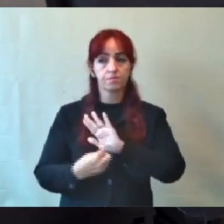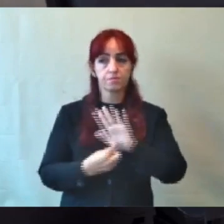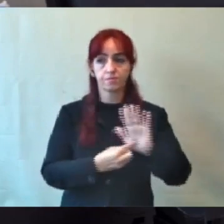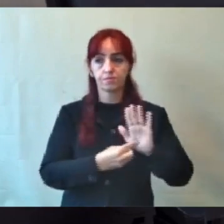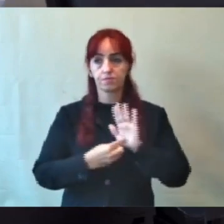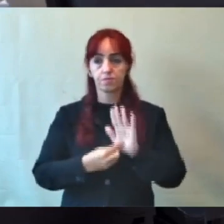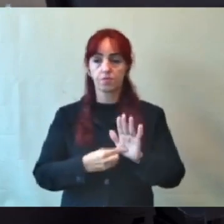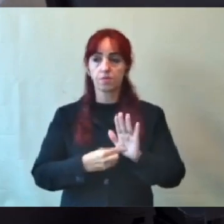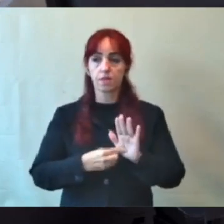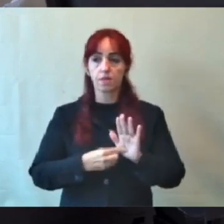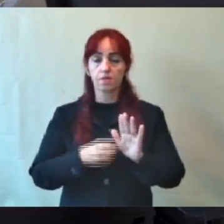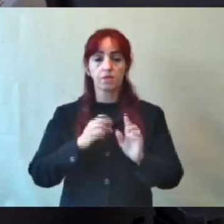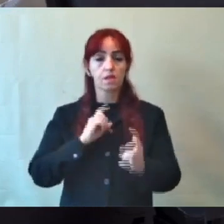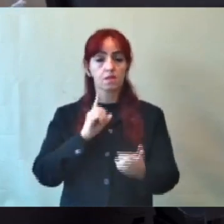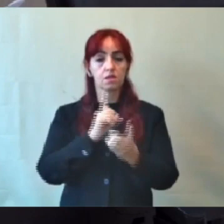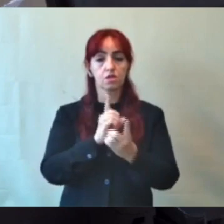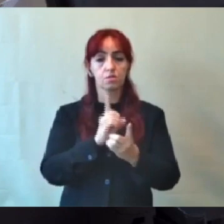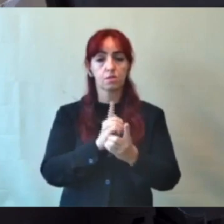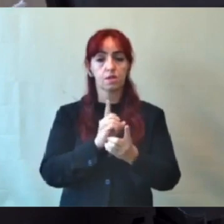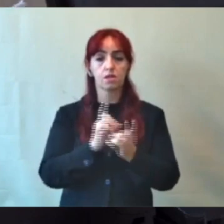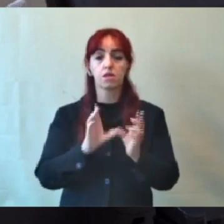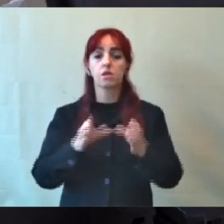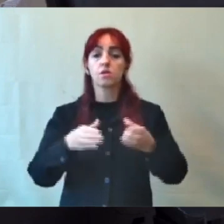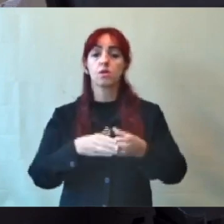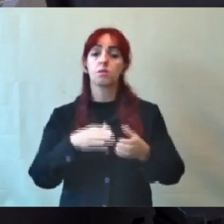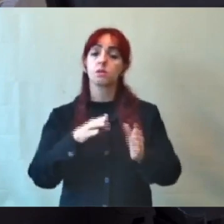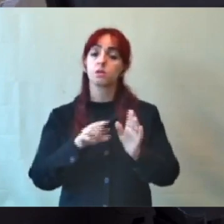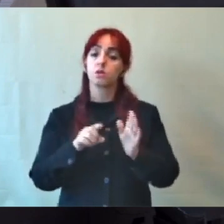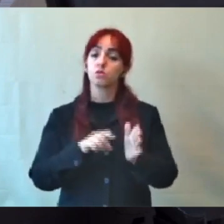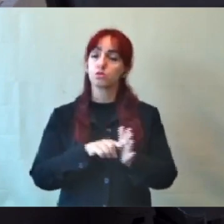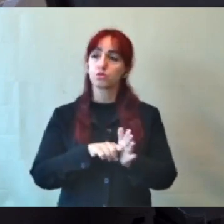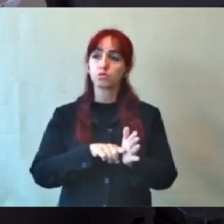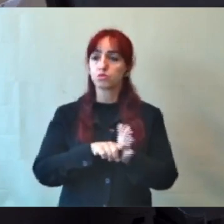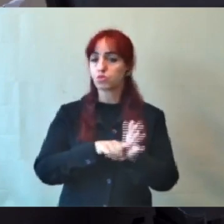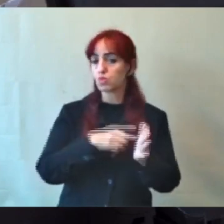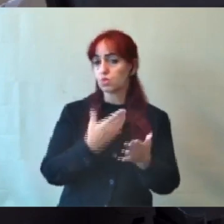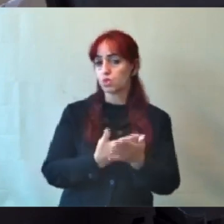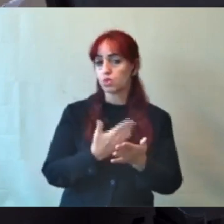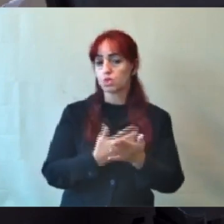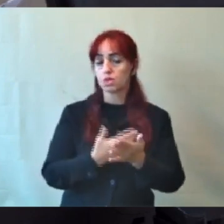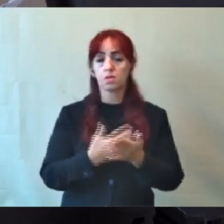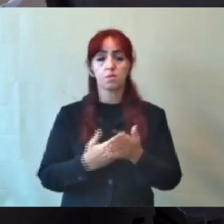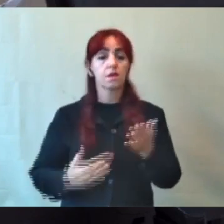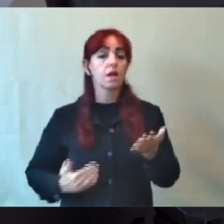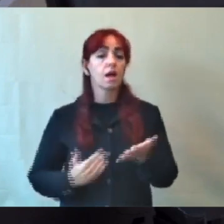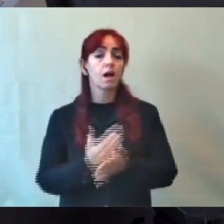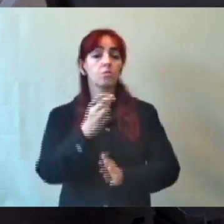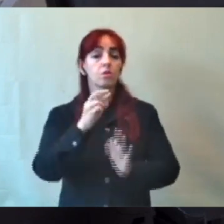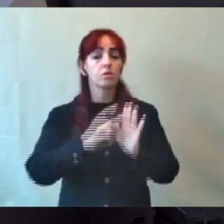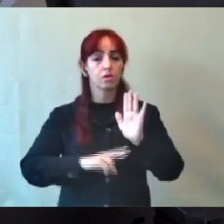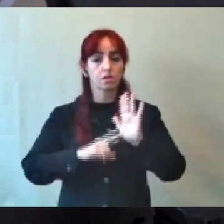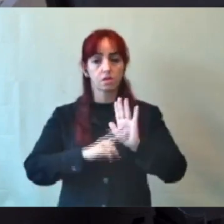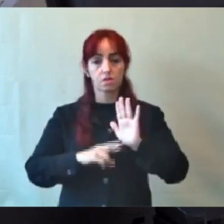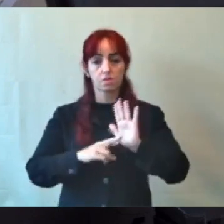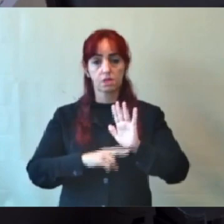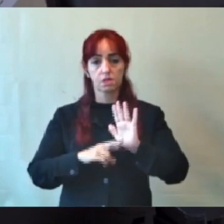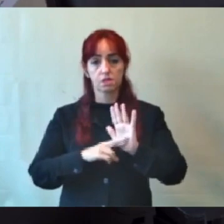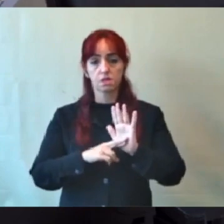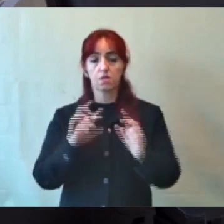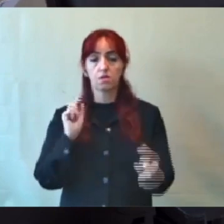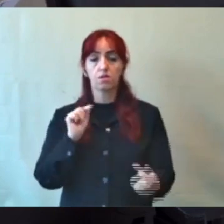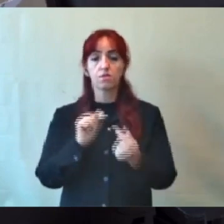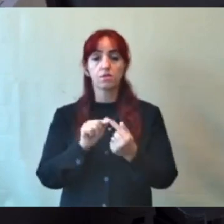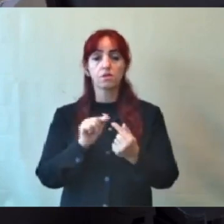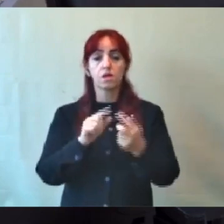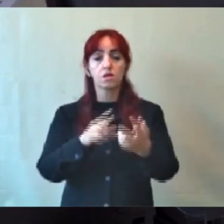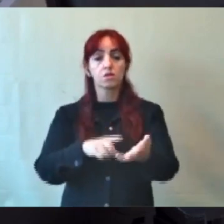atendimento. A Comissão Especial de Estudo, Modernização do Código de Posturas, aprovou o referido requerimento que menciona expressamente a finalidade de convidar